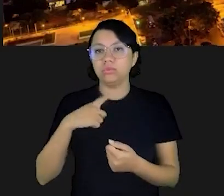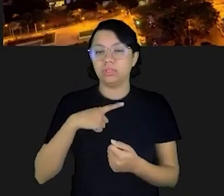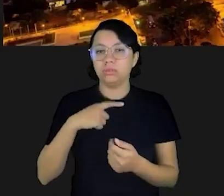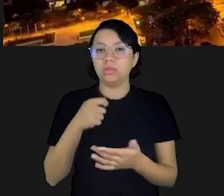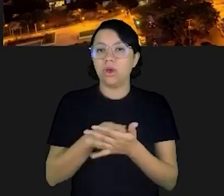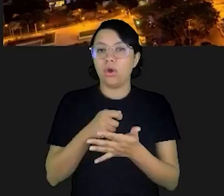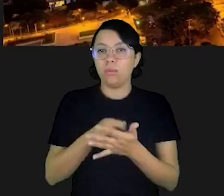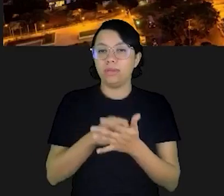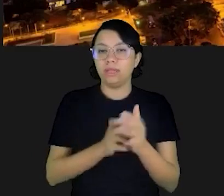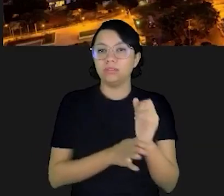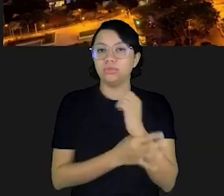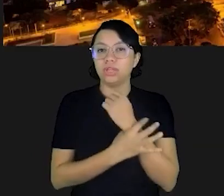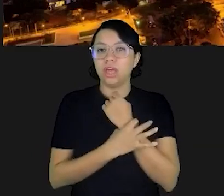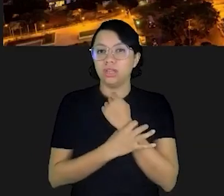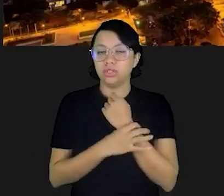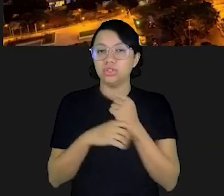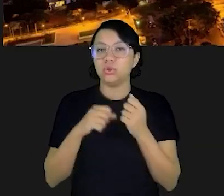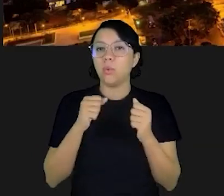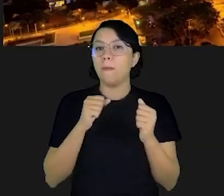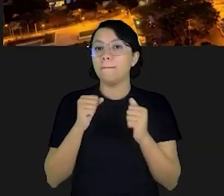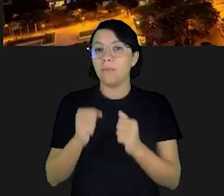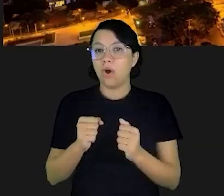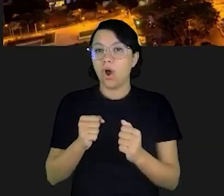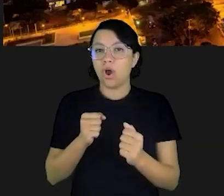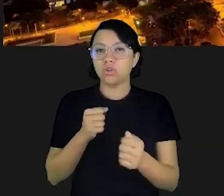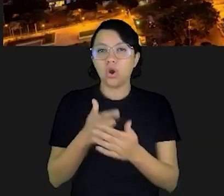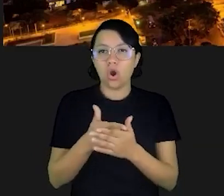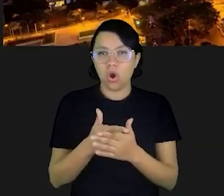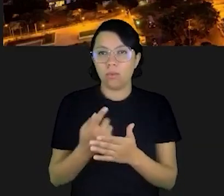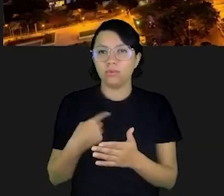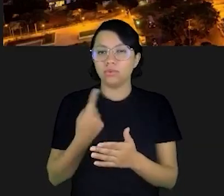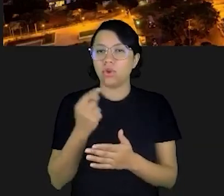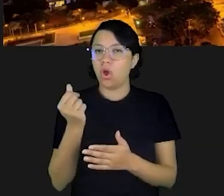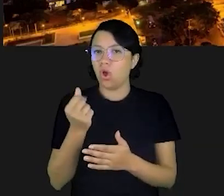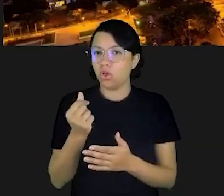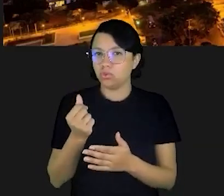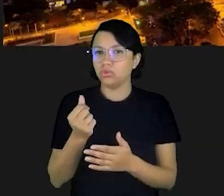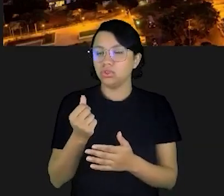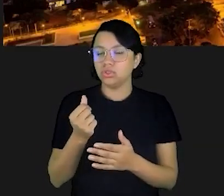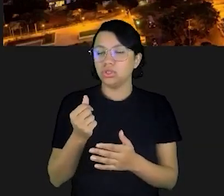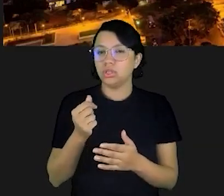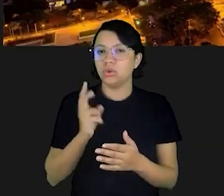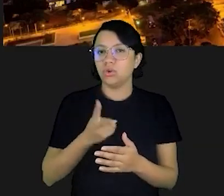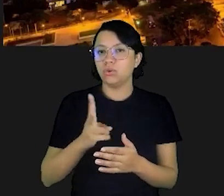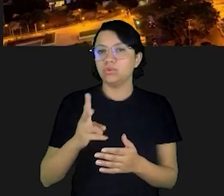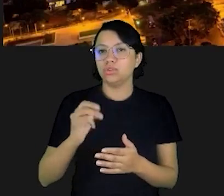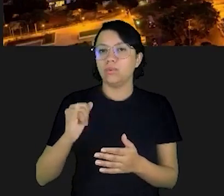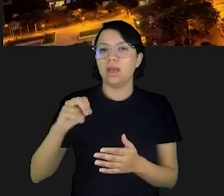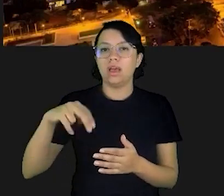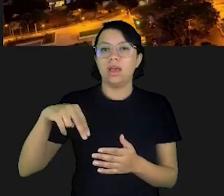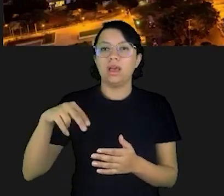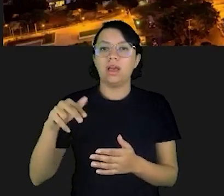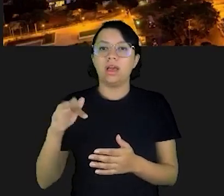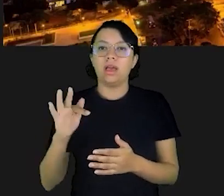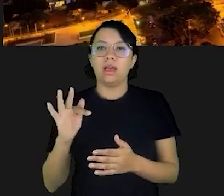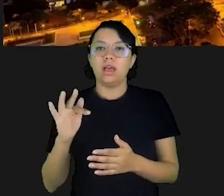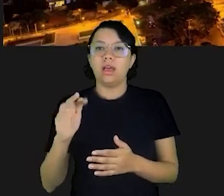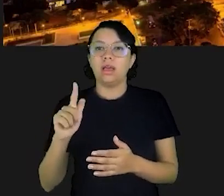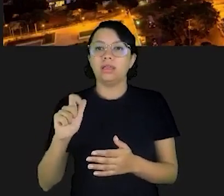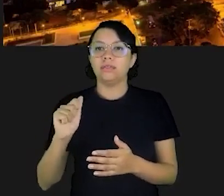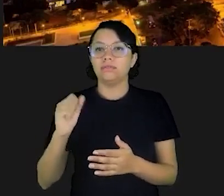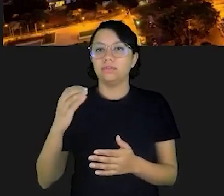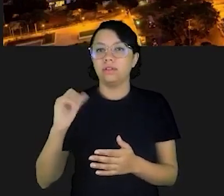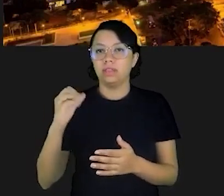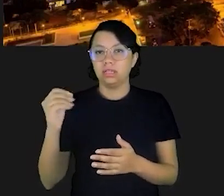de garantir o poder de compra da nossa moeda, manter a inflação sob controle por meio do exercício da política